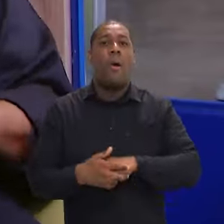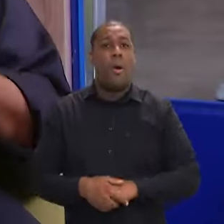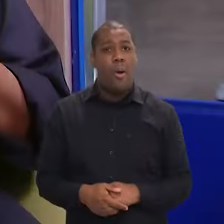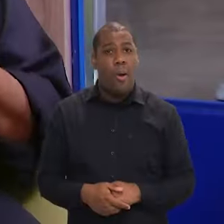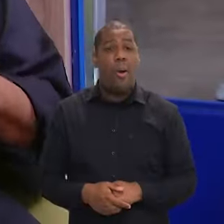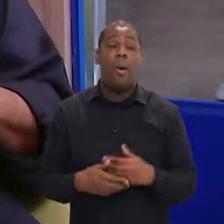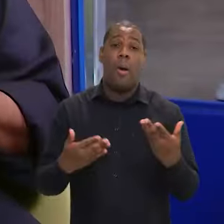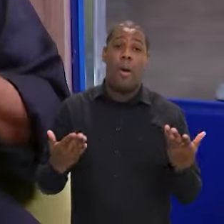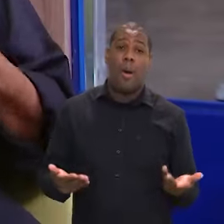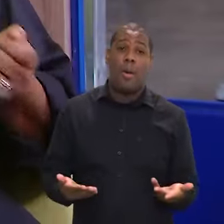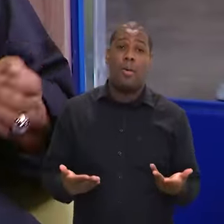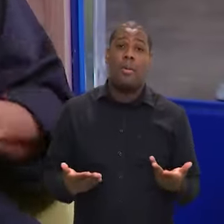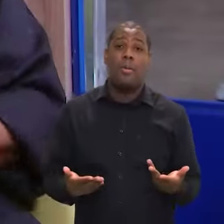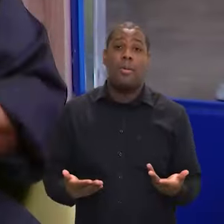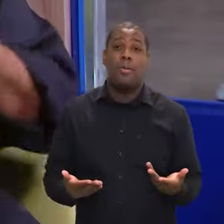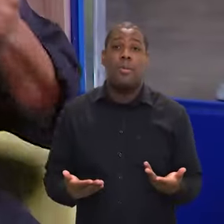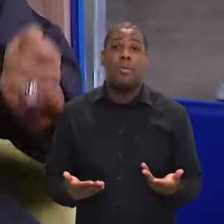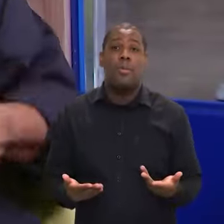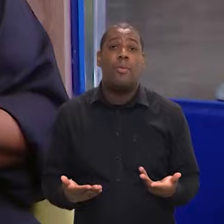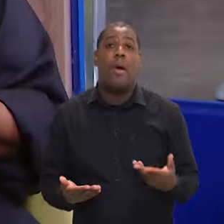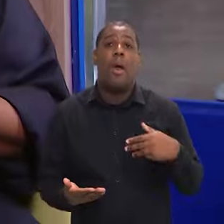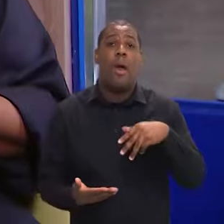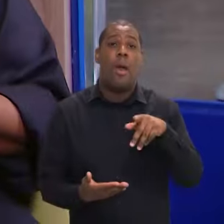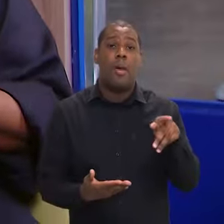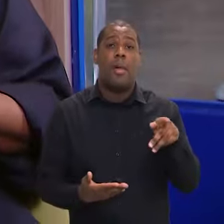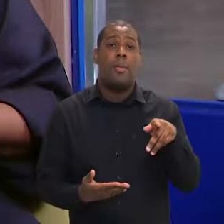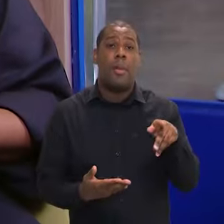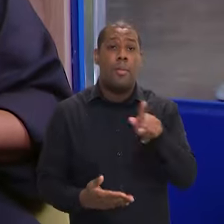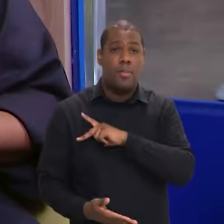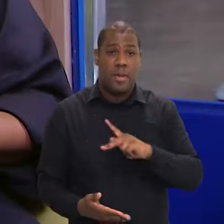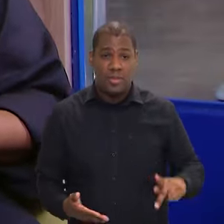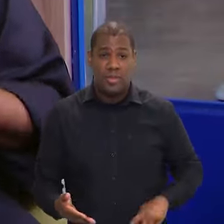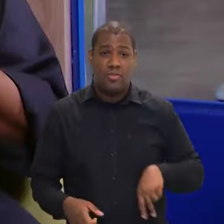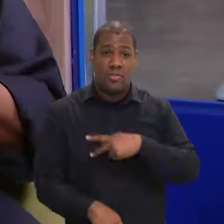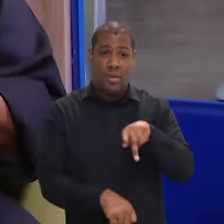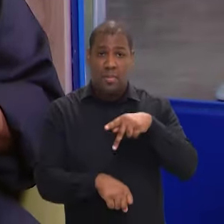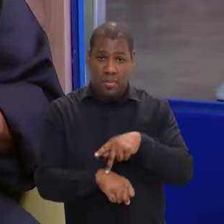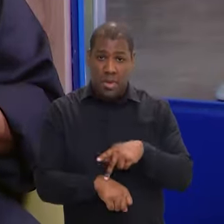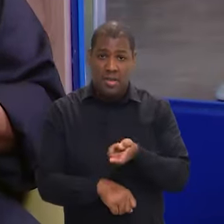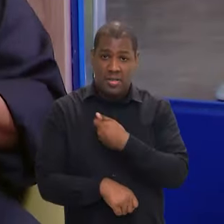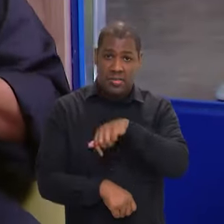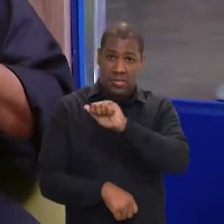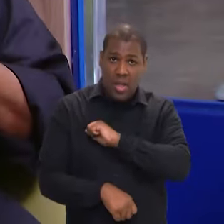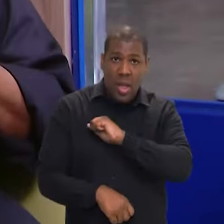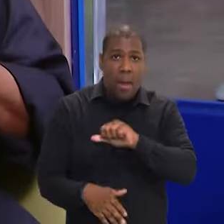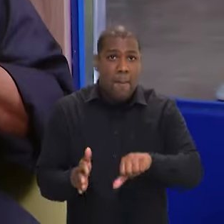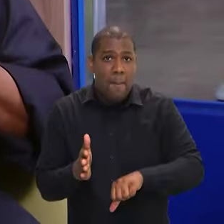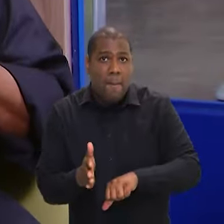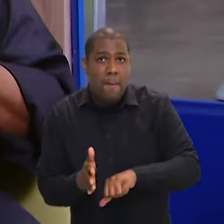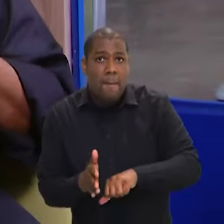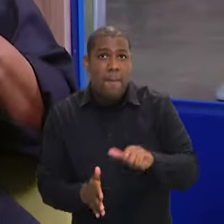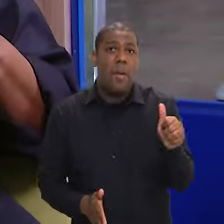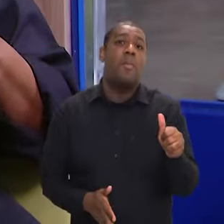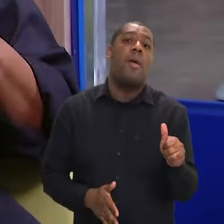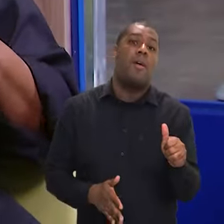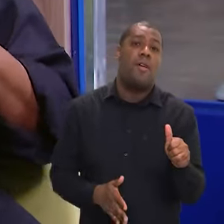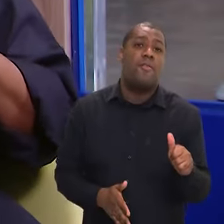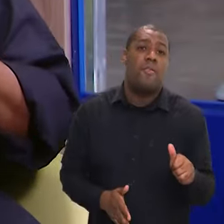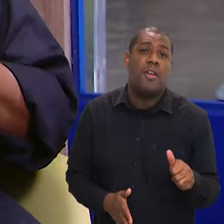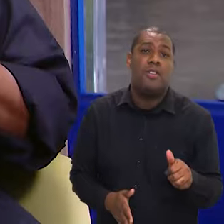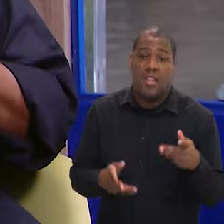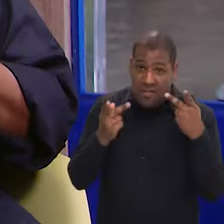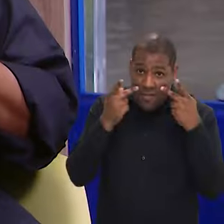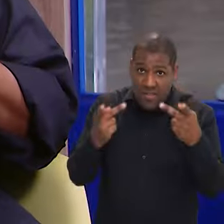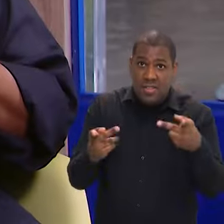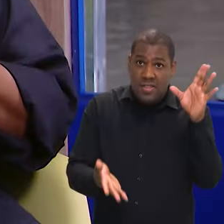força e o Brasil está sendo contemplado, convidado, né? E agora, pela primeira vez, também, uma situação em relação a essa